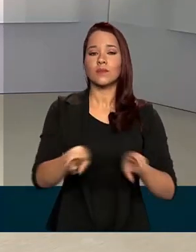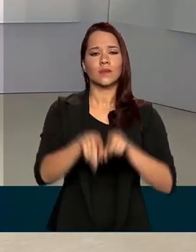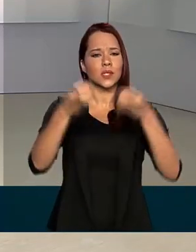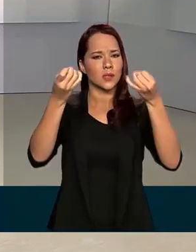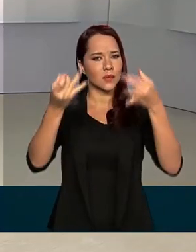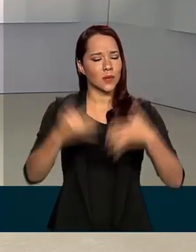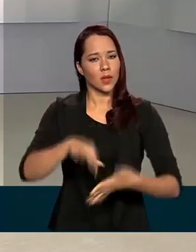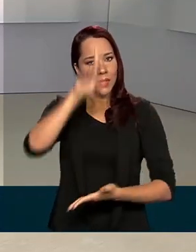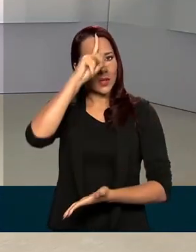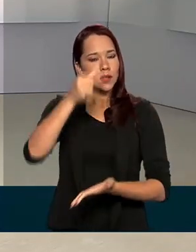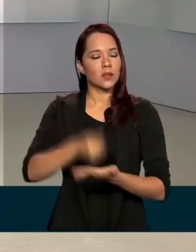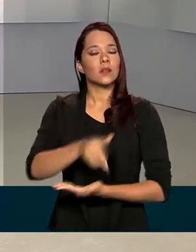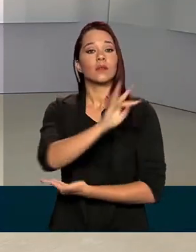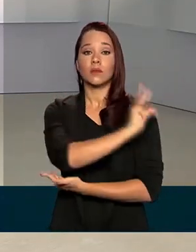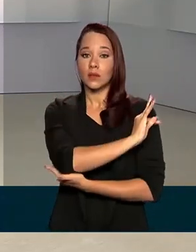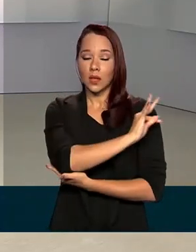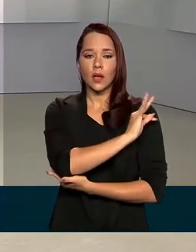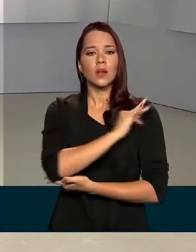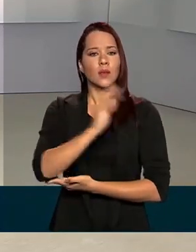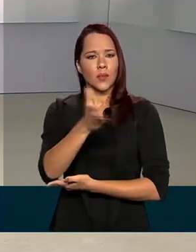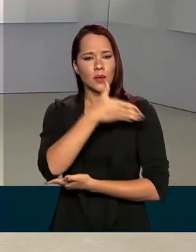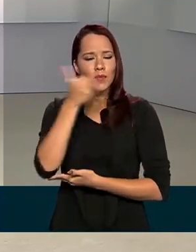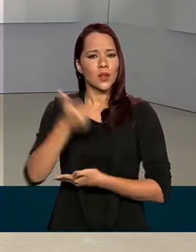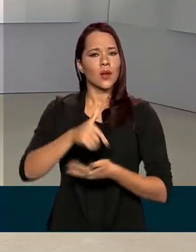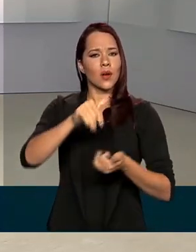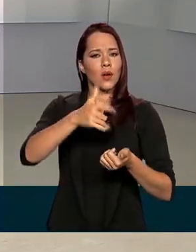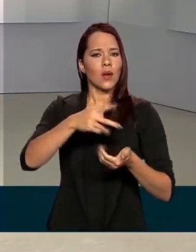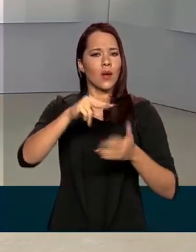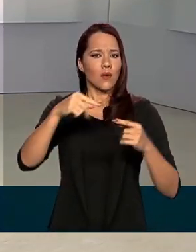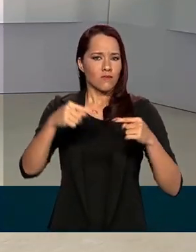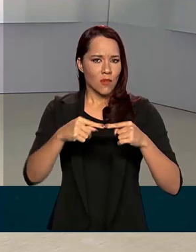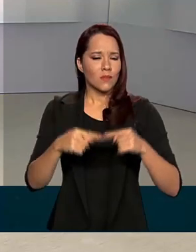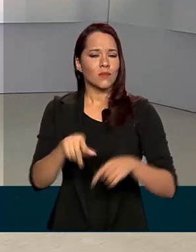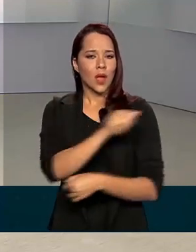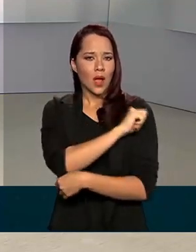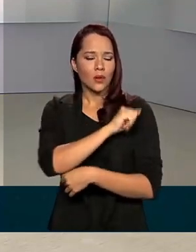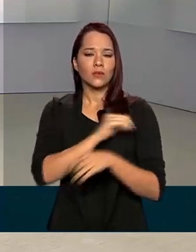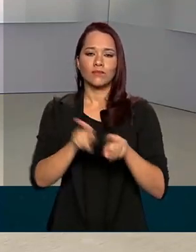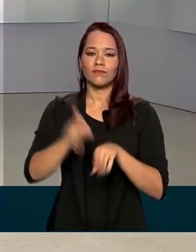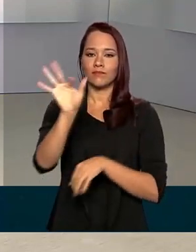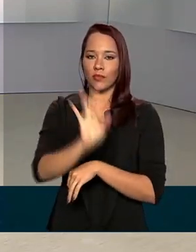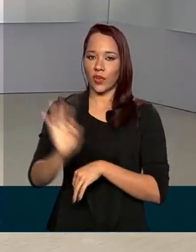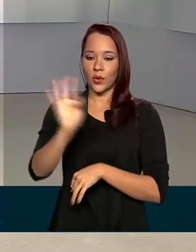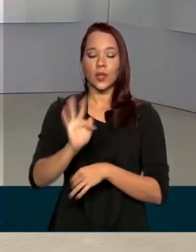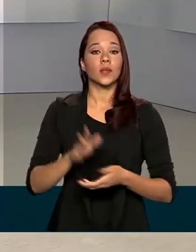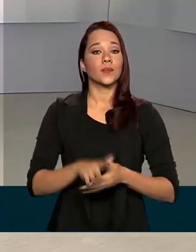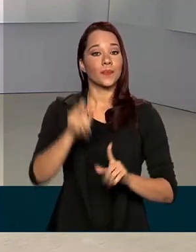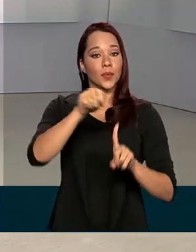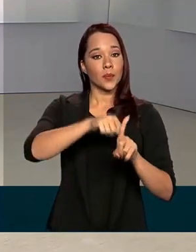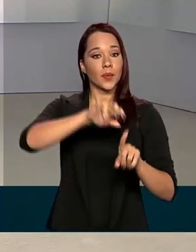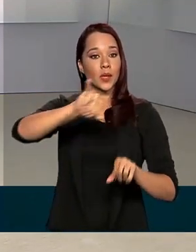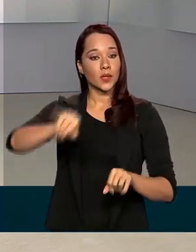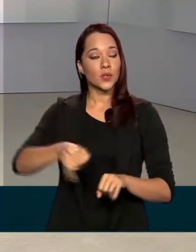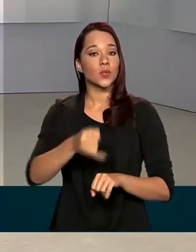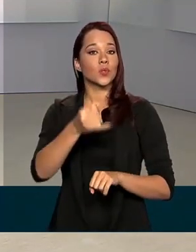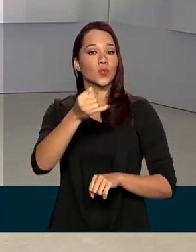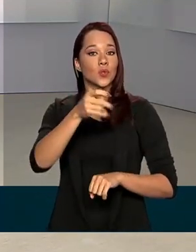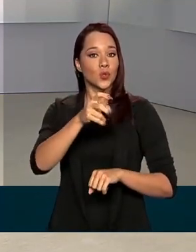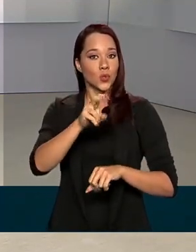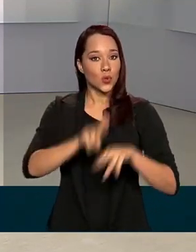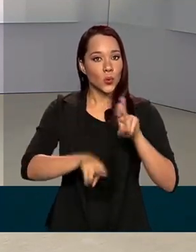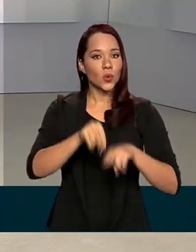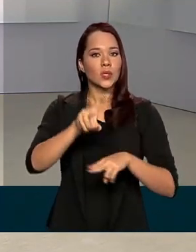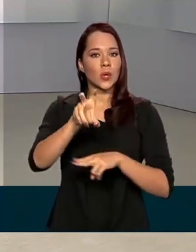explicou que a decisão foi técnica para melhor adequação dos alunos e das universidades. Em junho, 50% dos